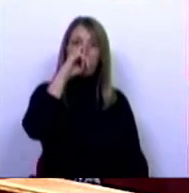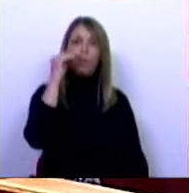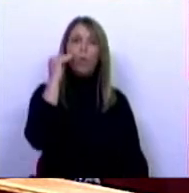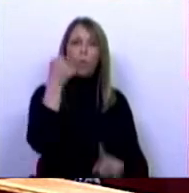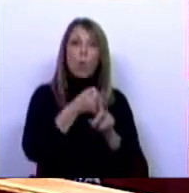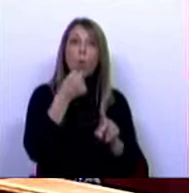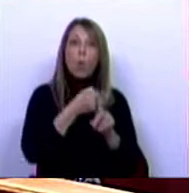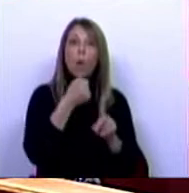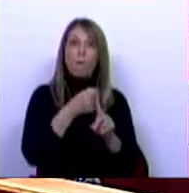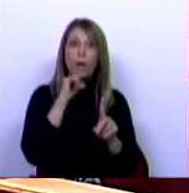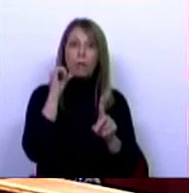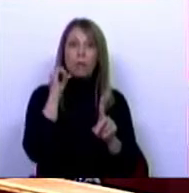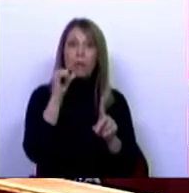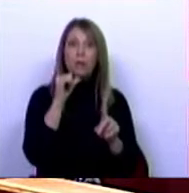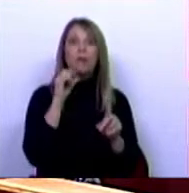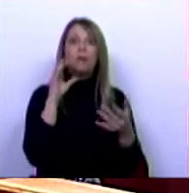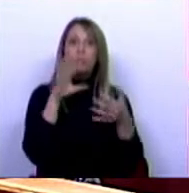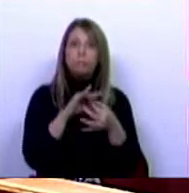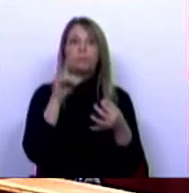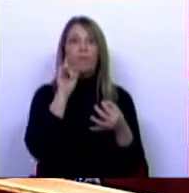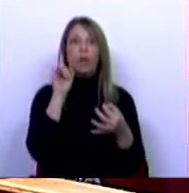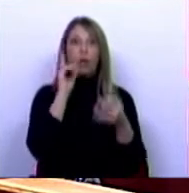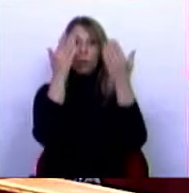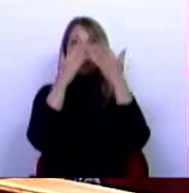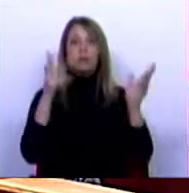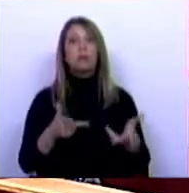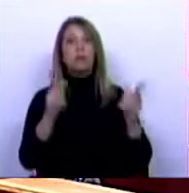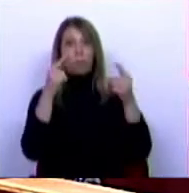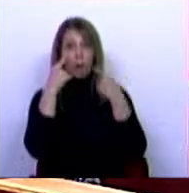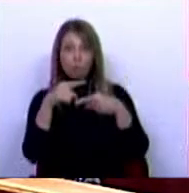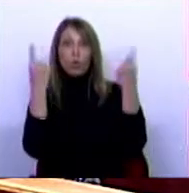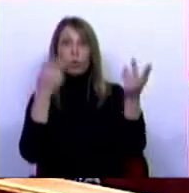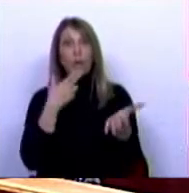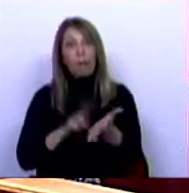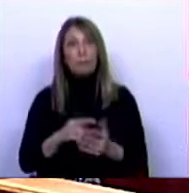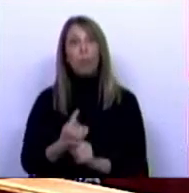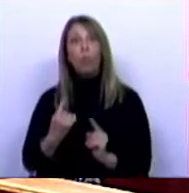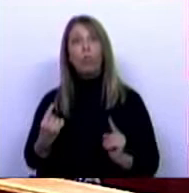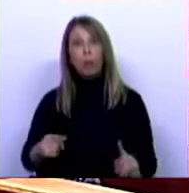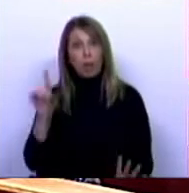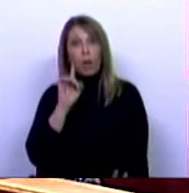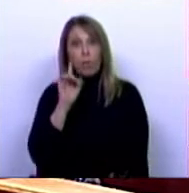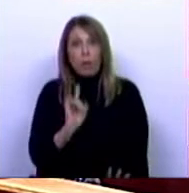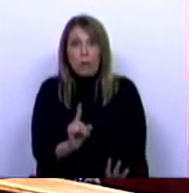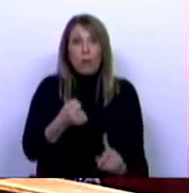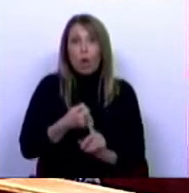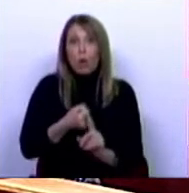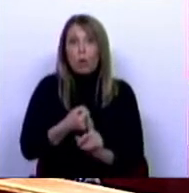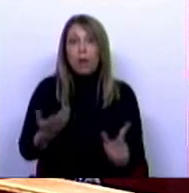permanente pelos valores da democracia e da liberdade, demonstrando a razão de ser e o valor dessa luta,